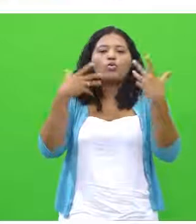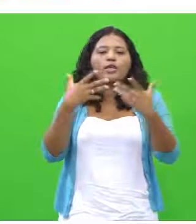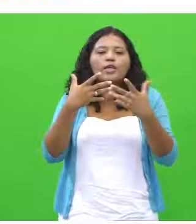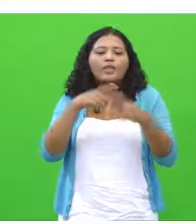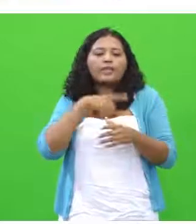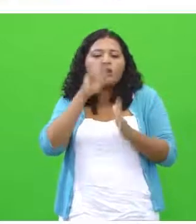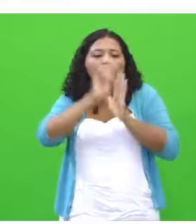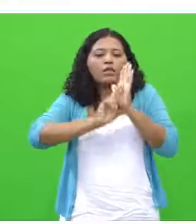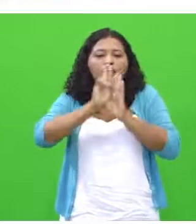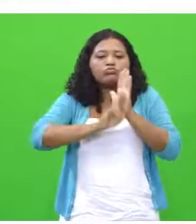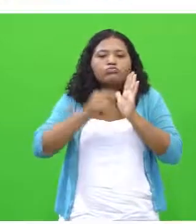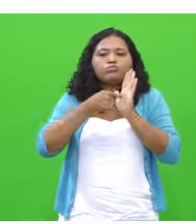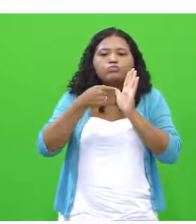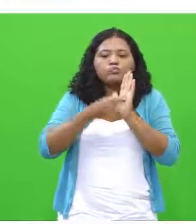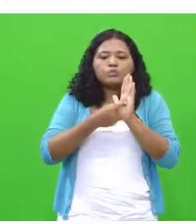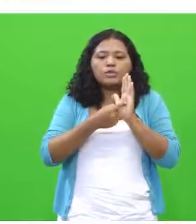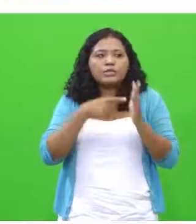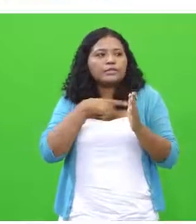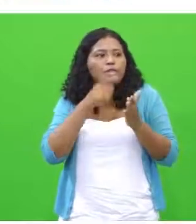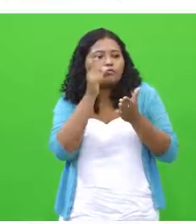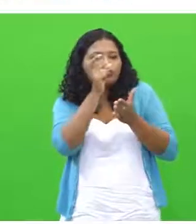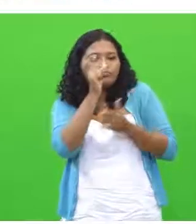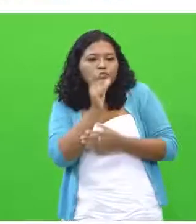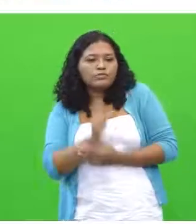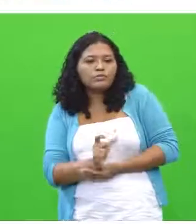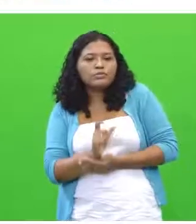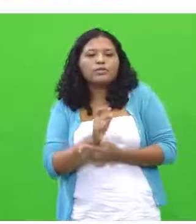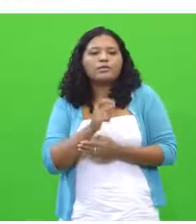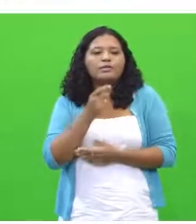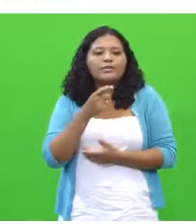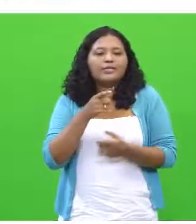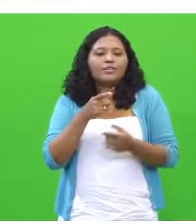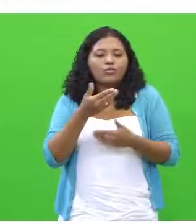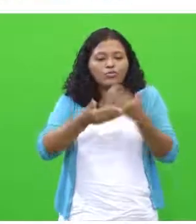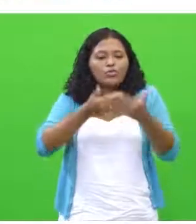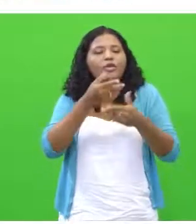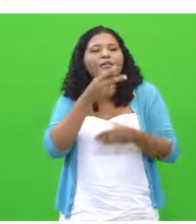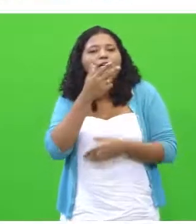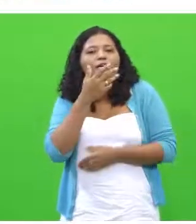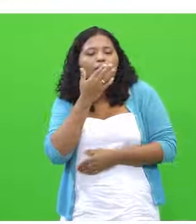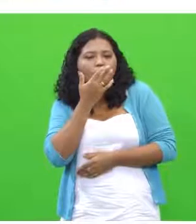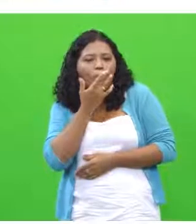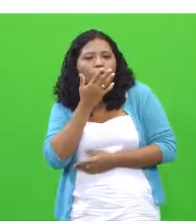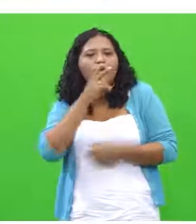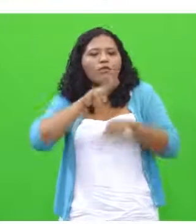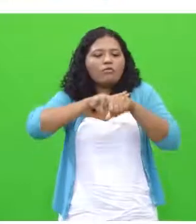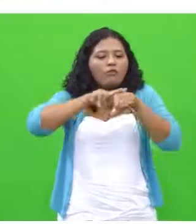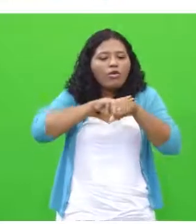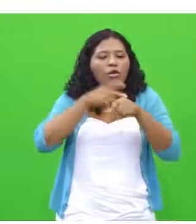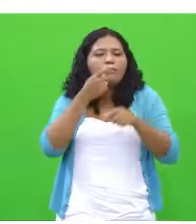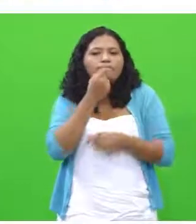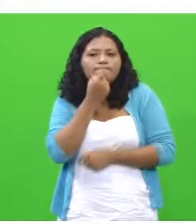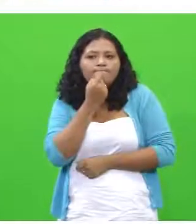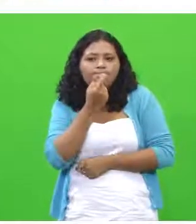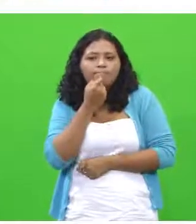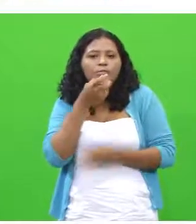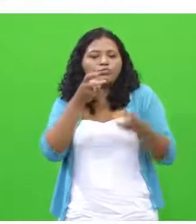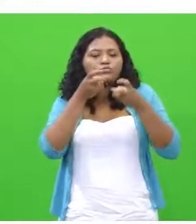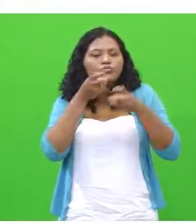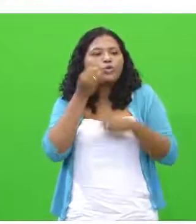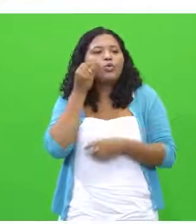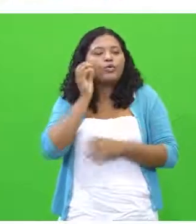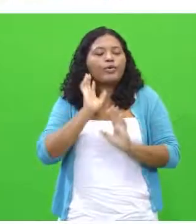temos algumas marcações em verde, outras de vermelho para chamar a atenção de vocês. Vocês vão receber um